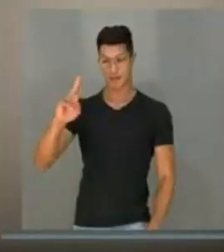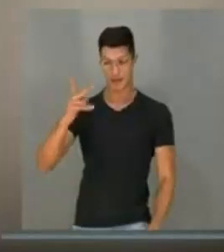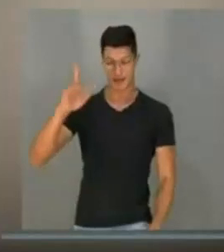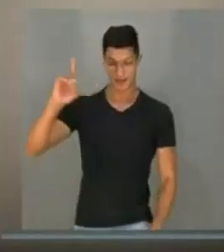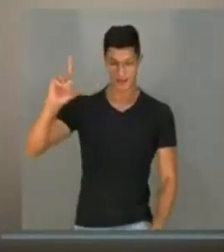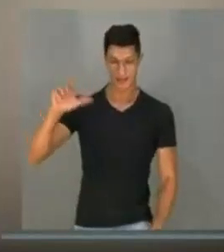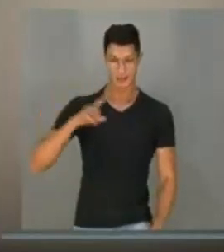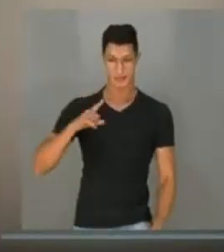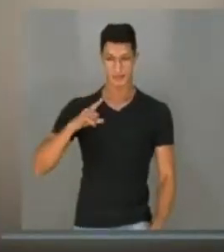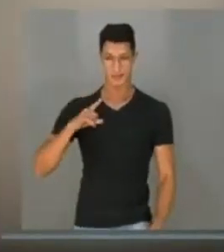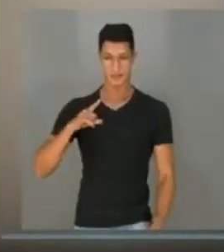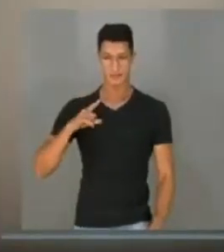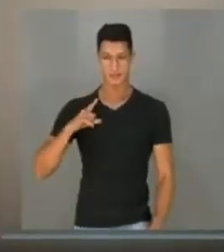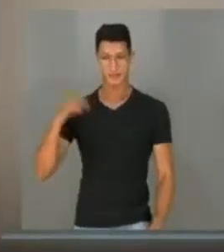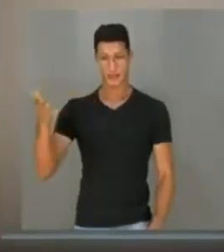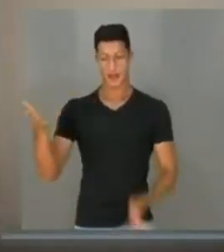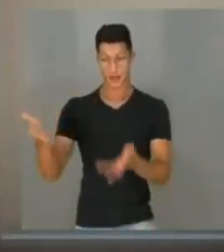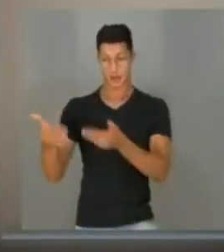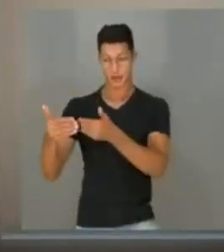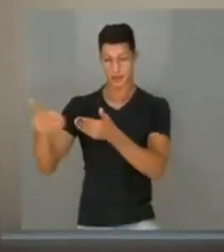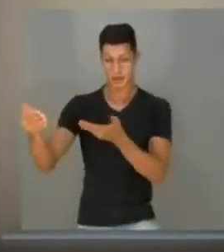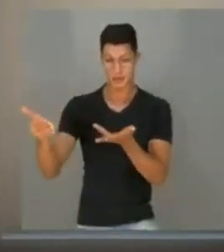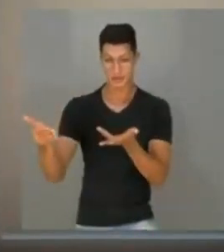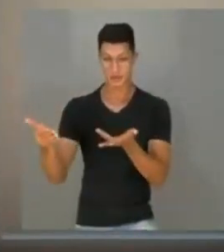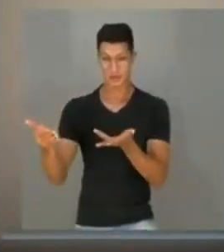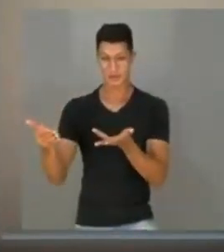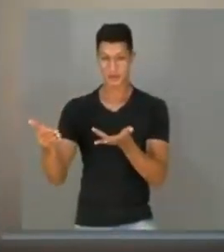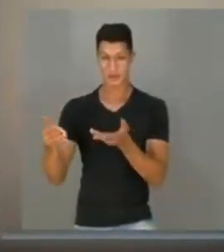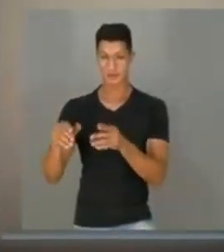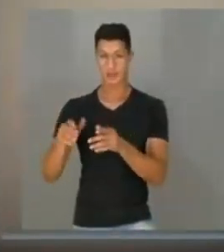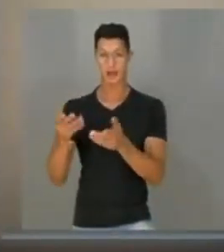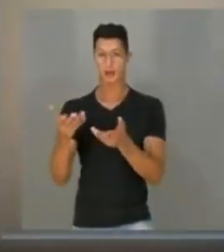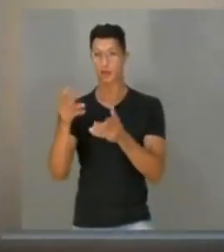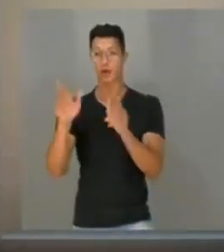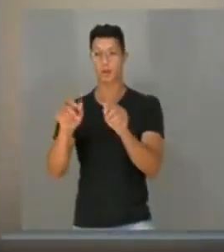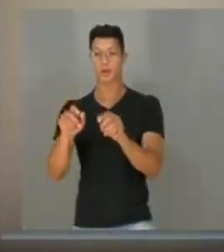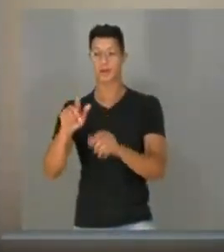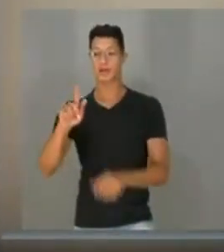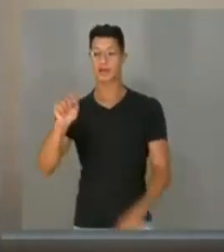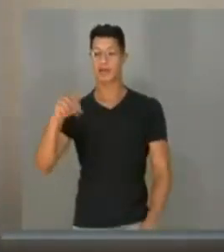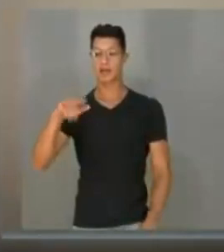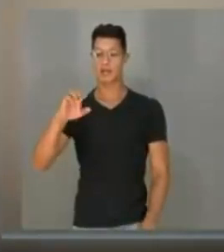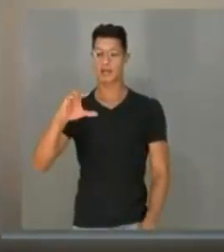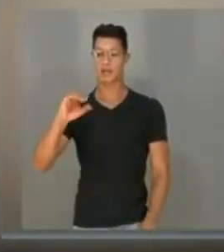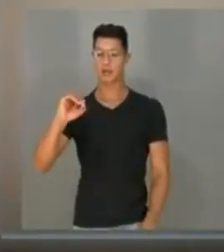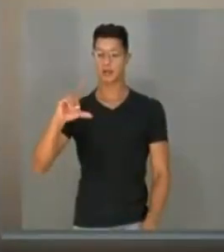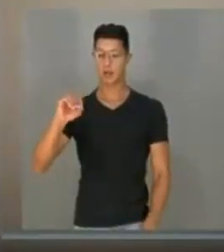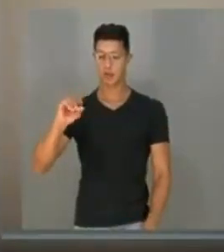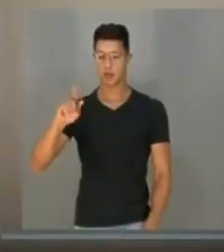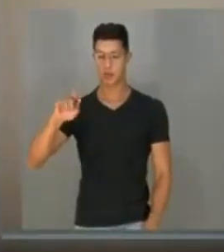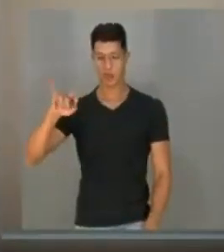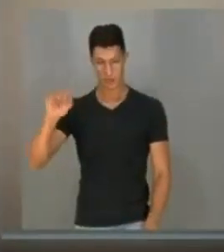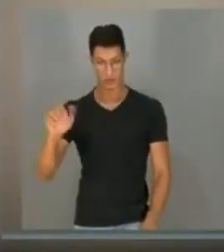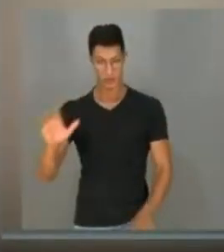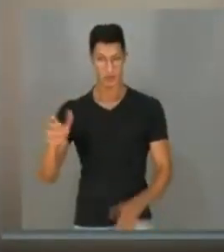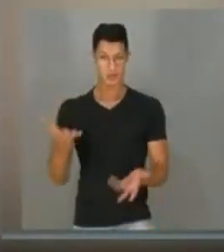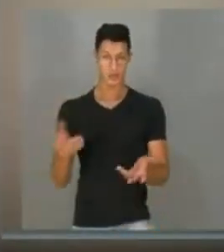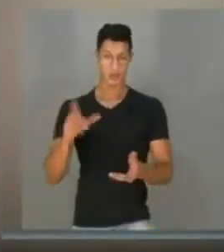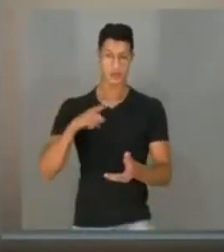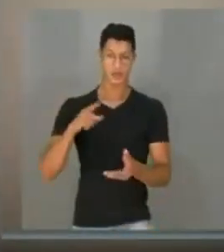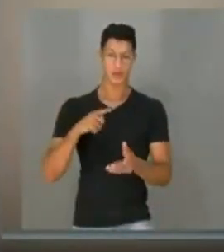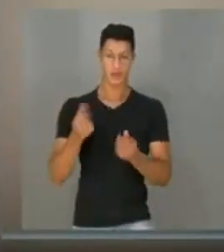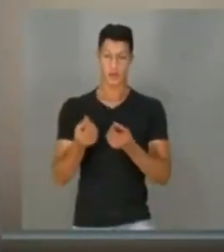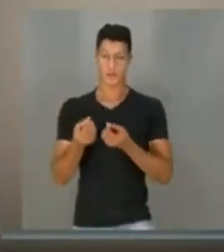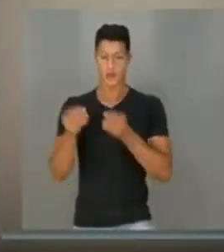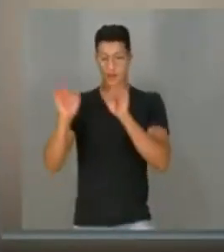ginecologista, ginecologia, não? A TCM, com